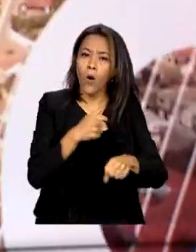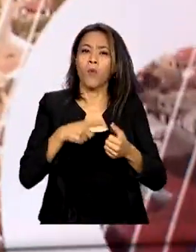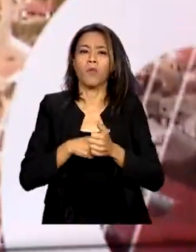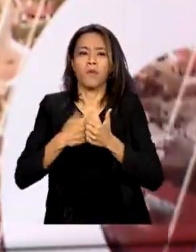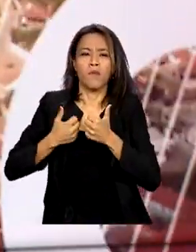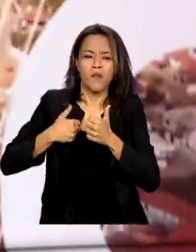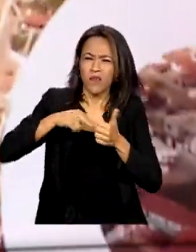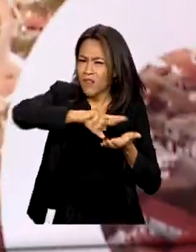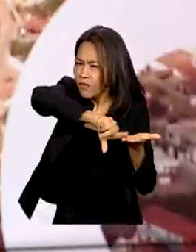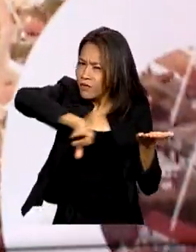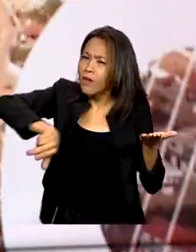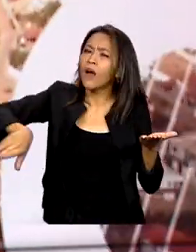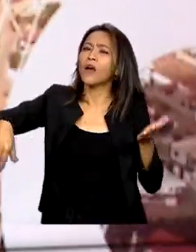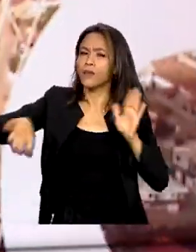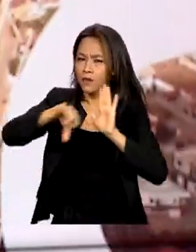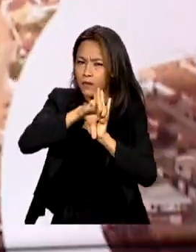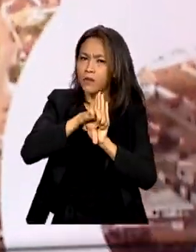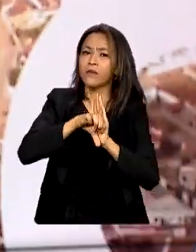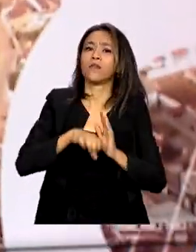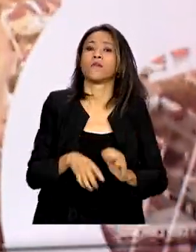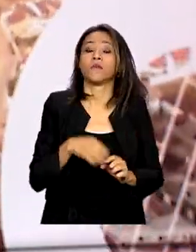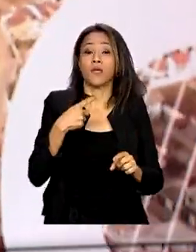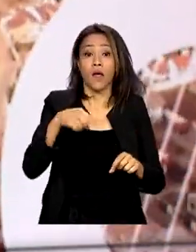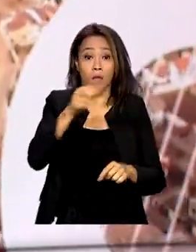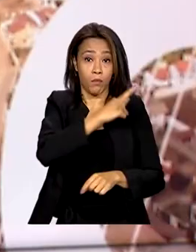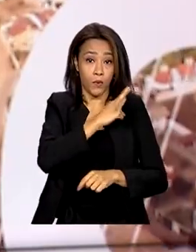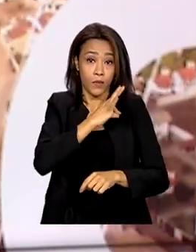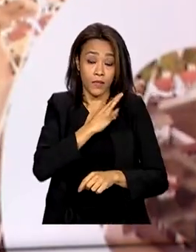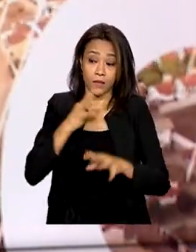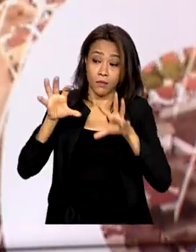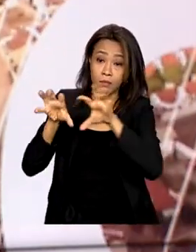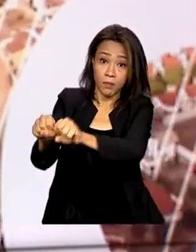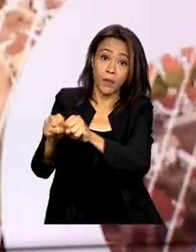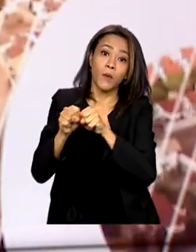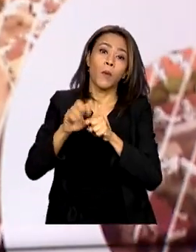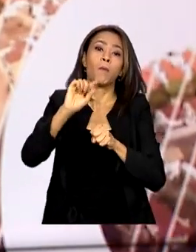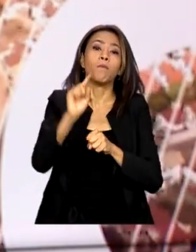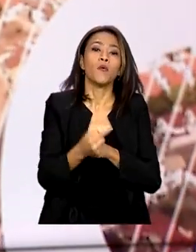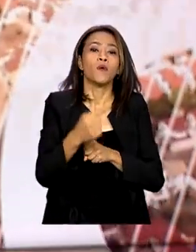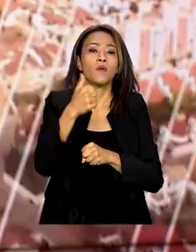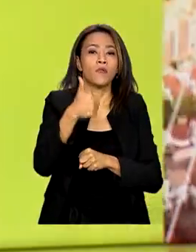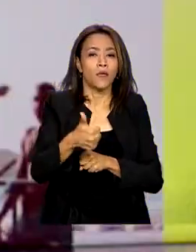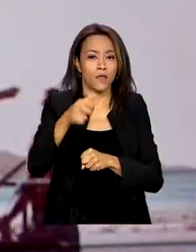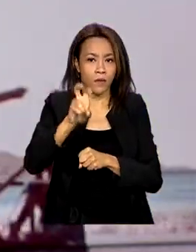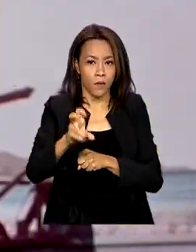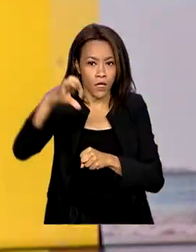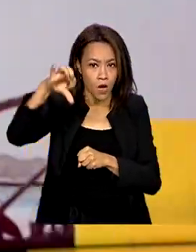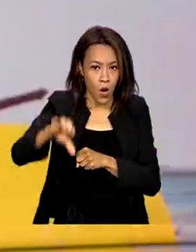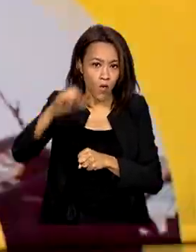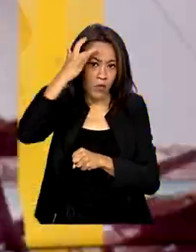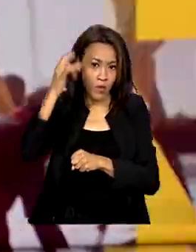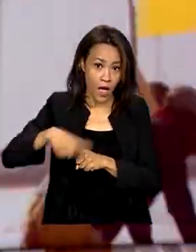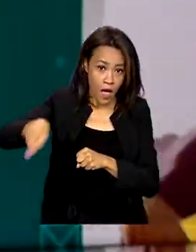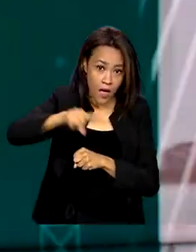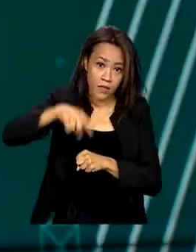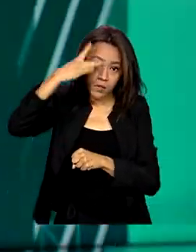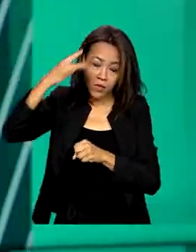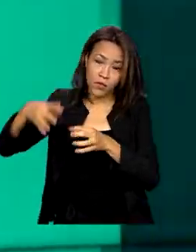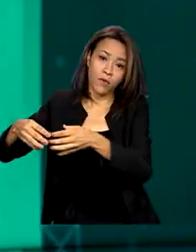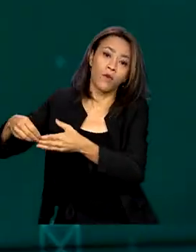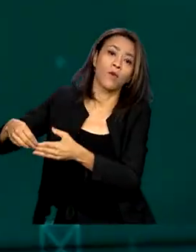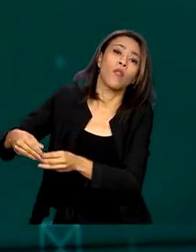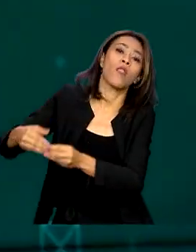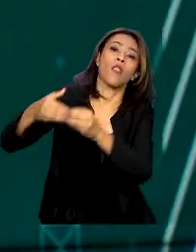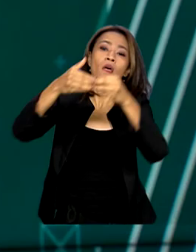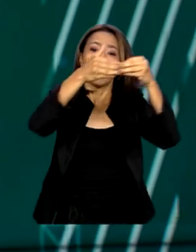outros. A Polícia Federal interrogou e prendeu 1.159 pessoas, que foram levadas para o Instituto Médico Legal